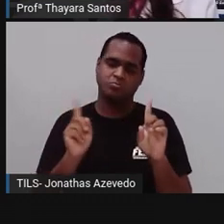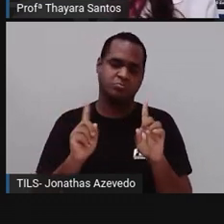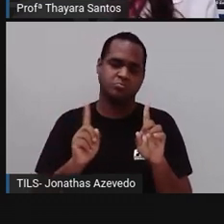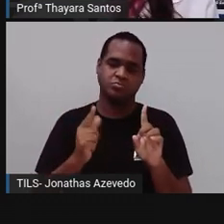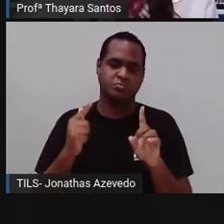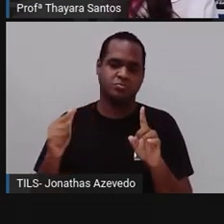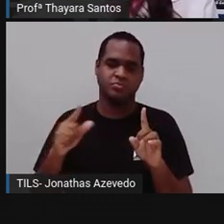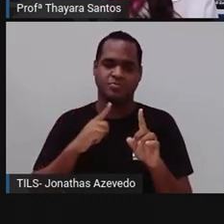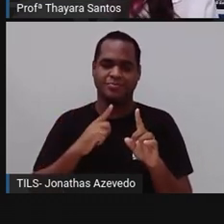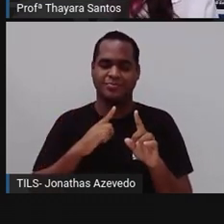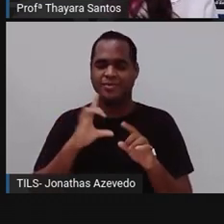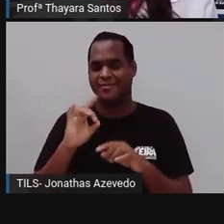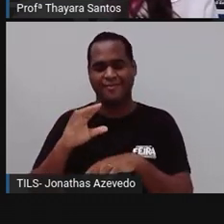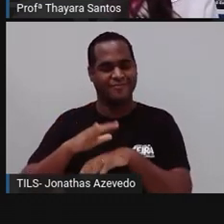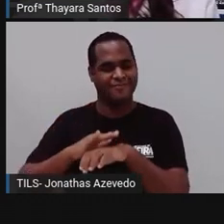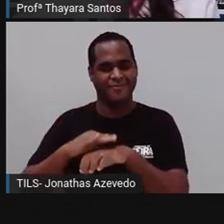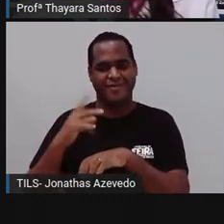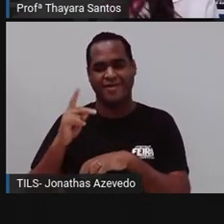mesmas.